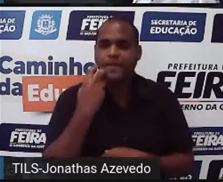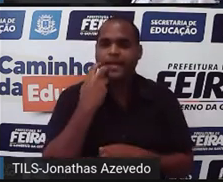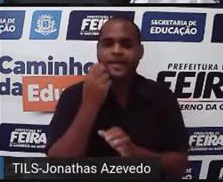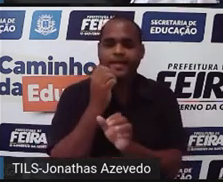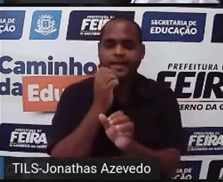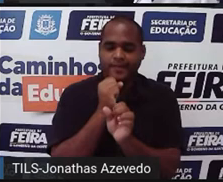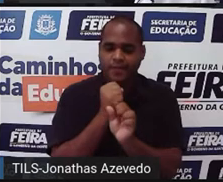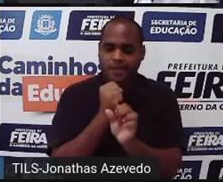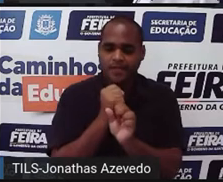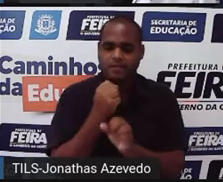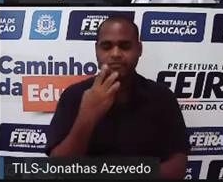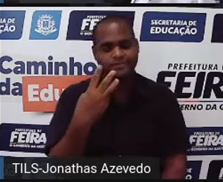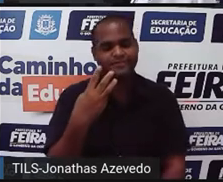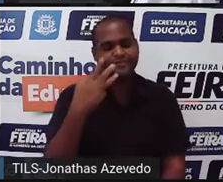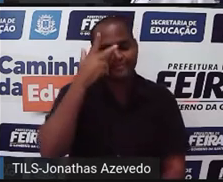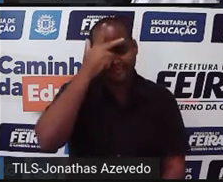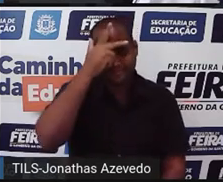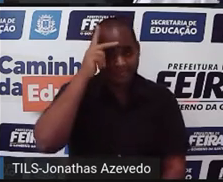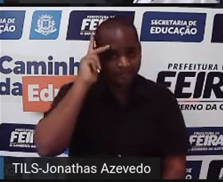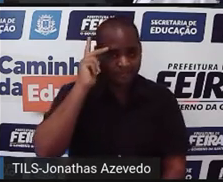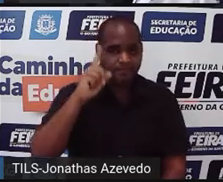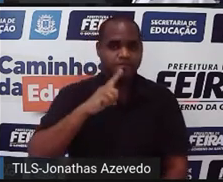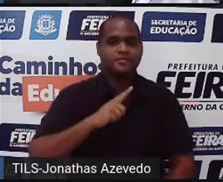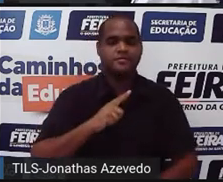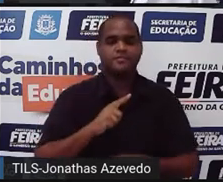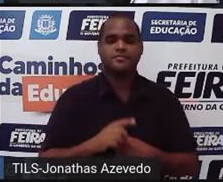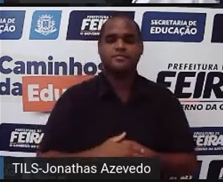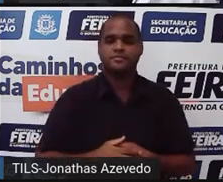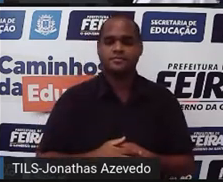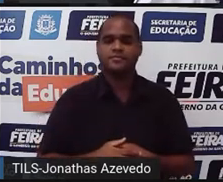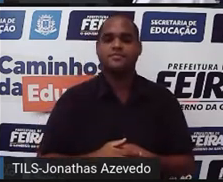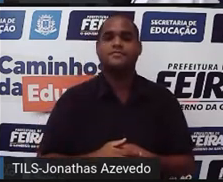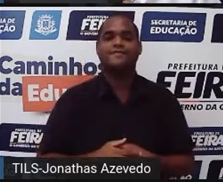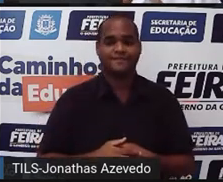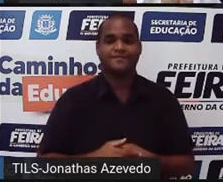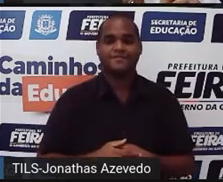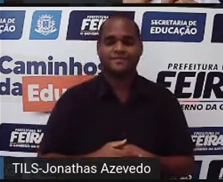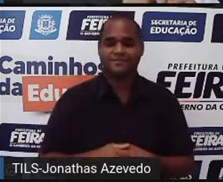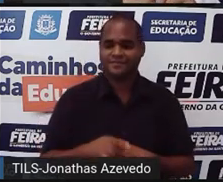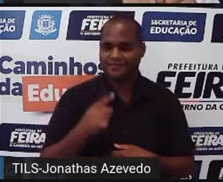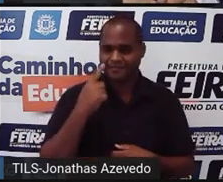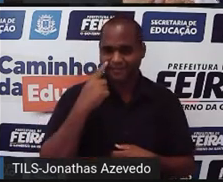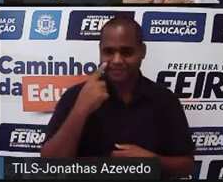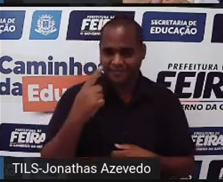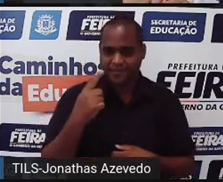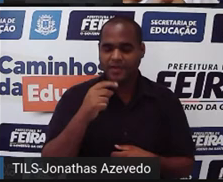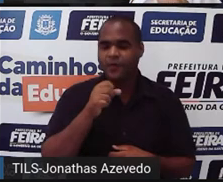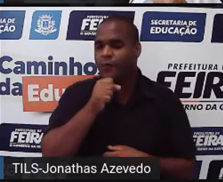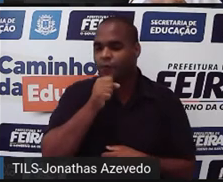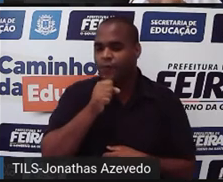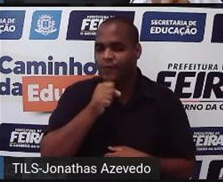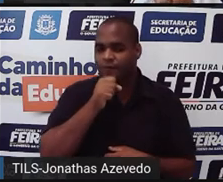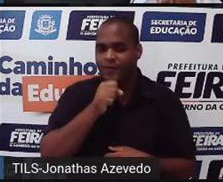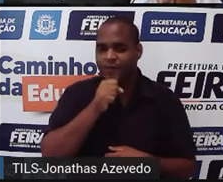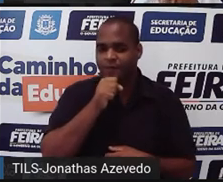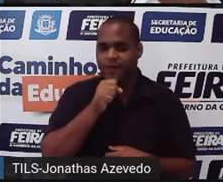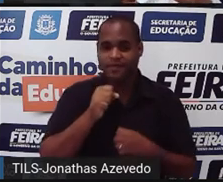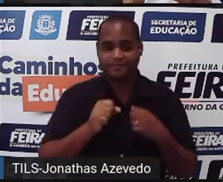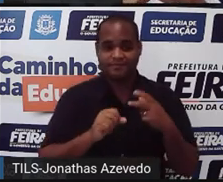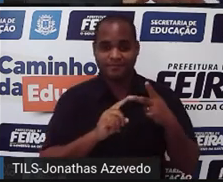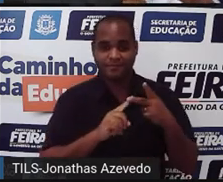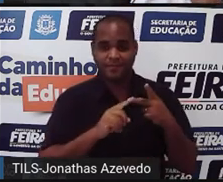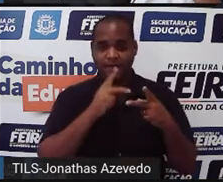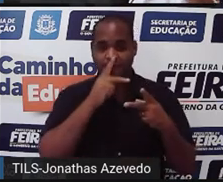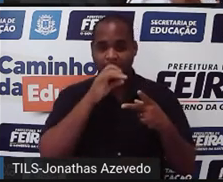pode ter três pessoas. Então, a gente pensa assim, ó. A gente pensa em um avô, em um pai